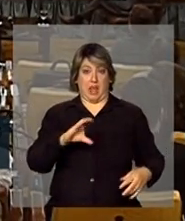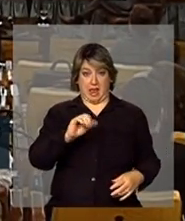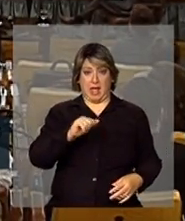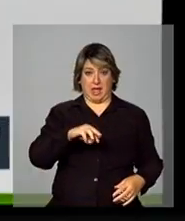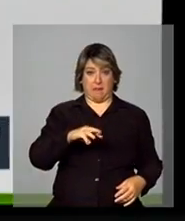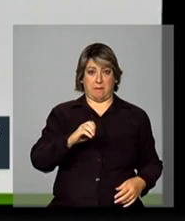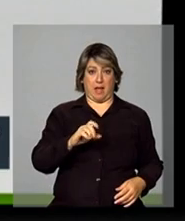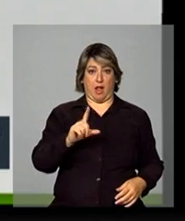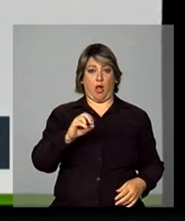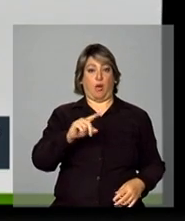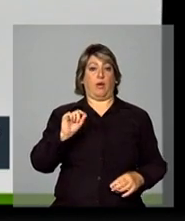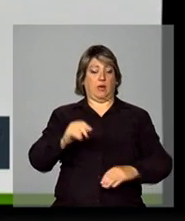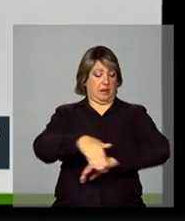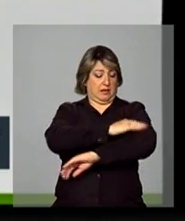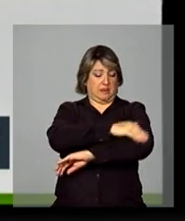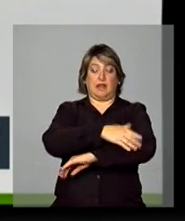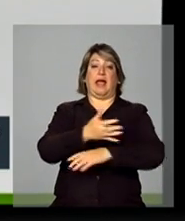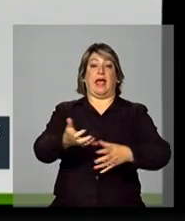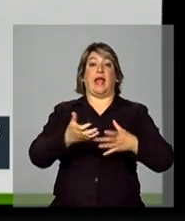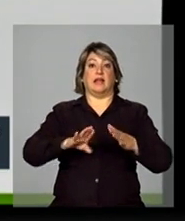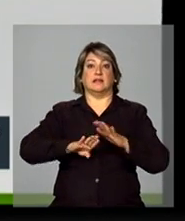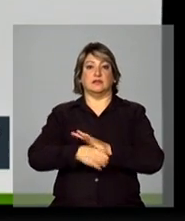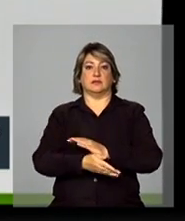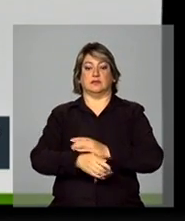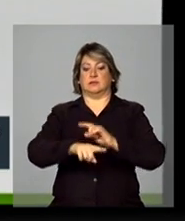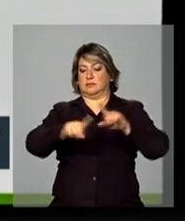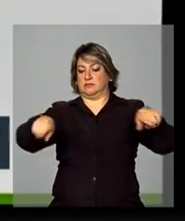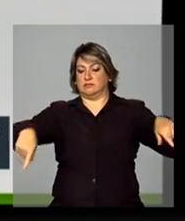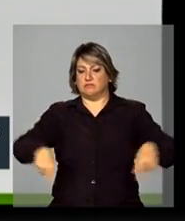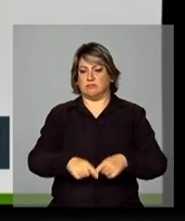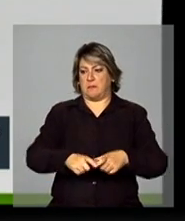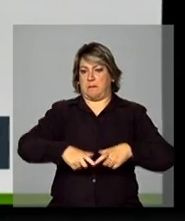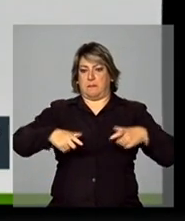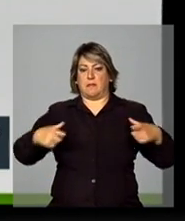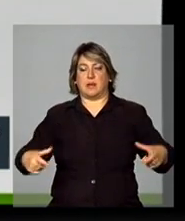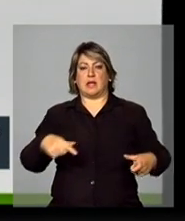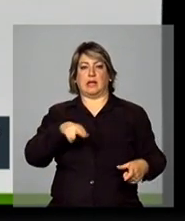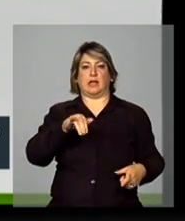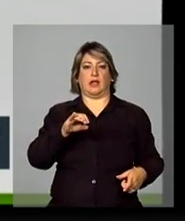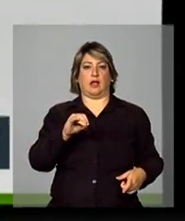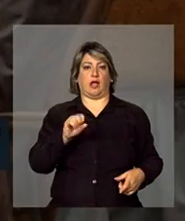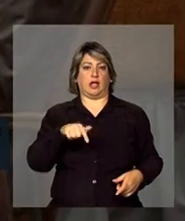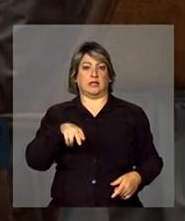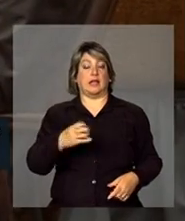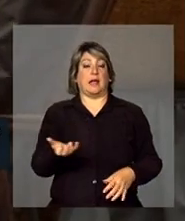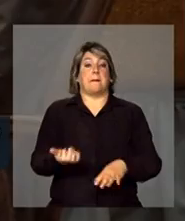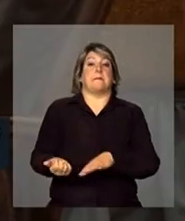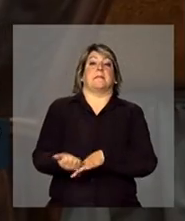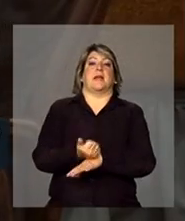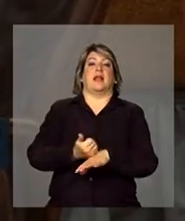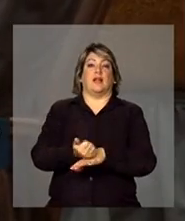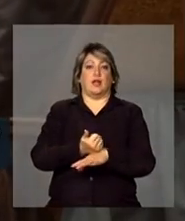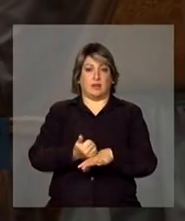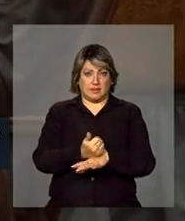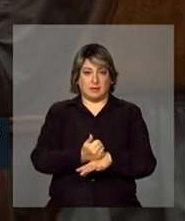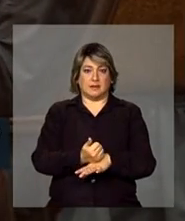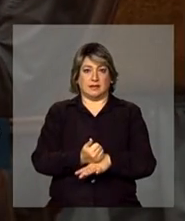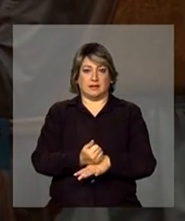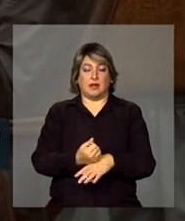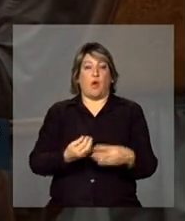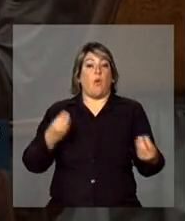da esquina que quer se tornar um quiosque, alguma coisa um pouco mais sofisticado, quer melhorar a